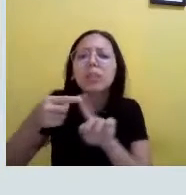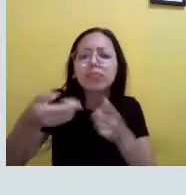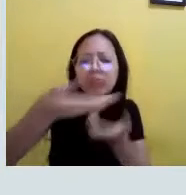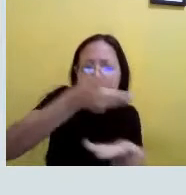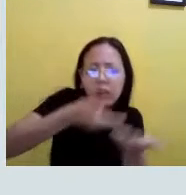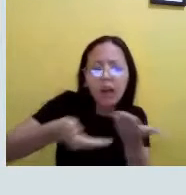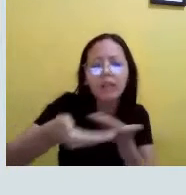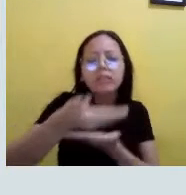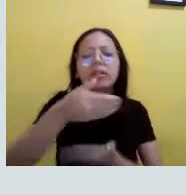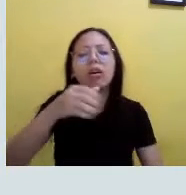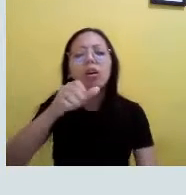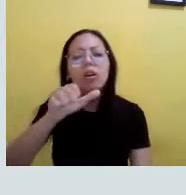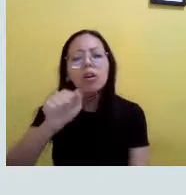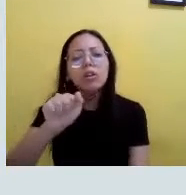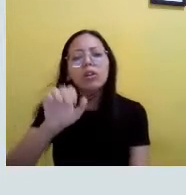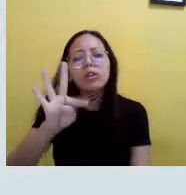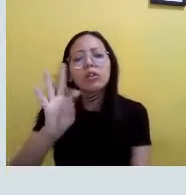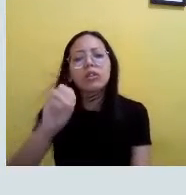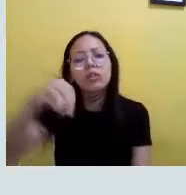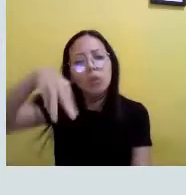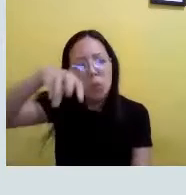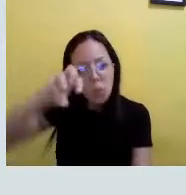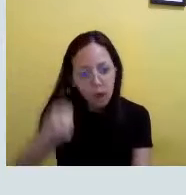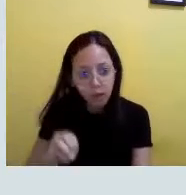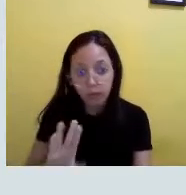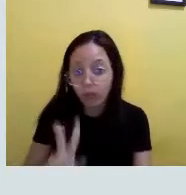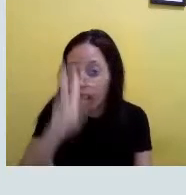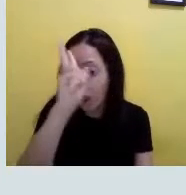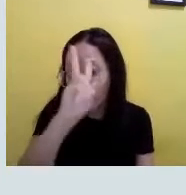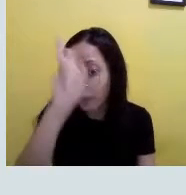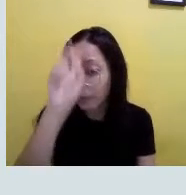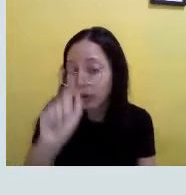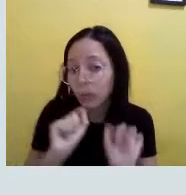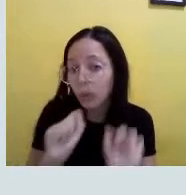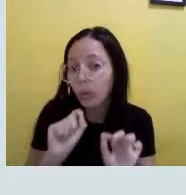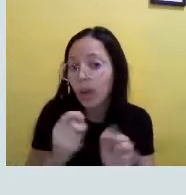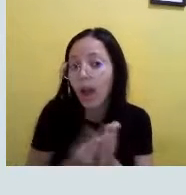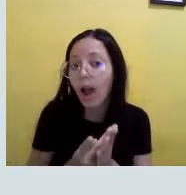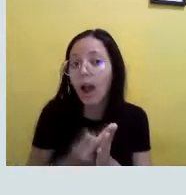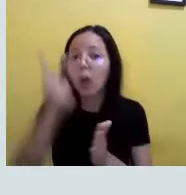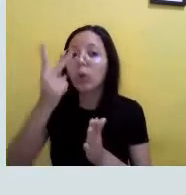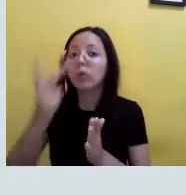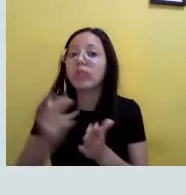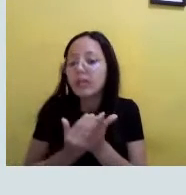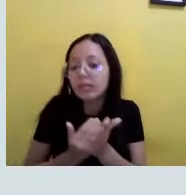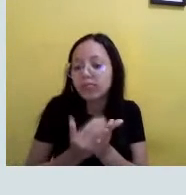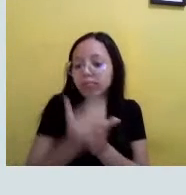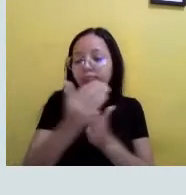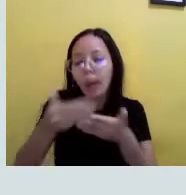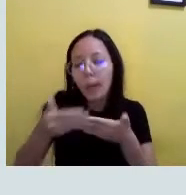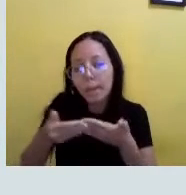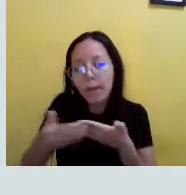átomos, eles promovem entre si, lembrando sempre que isso ocorre a partir dos elétrons, tá?